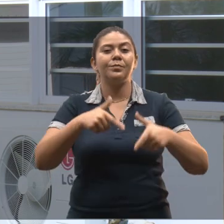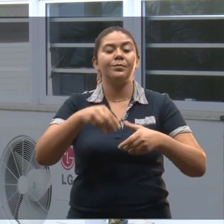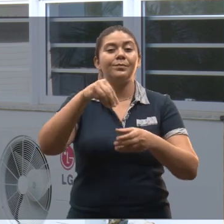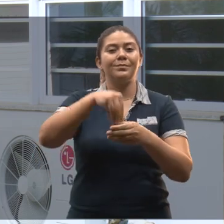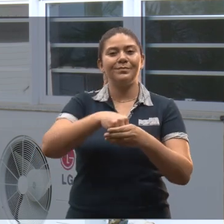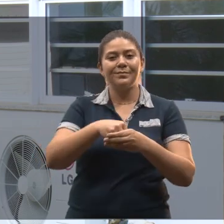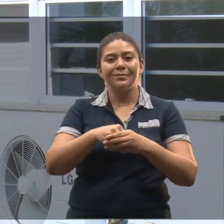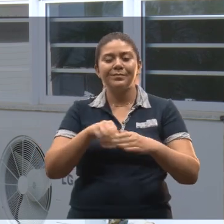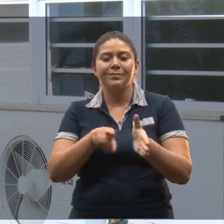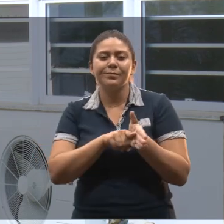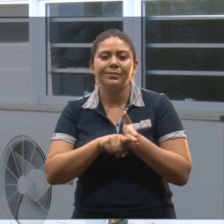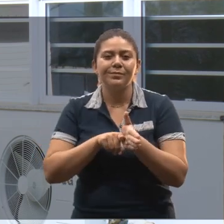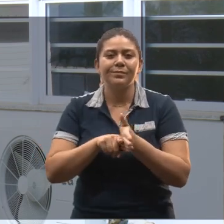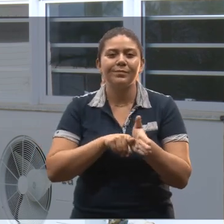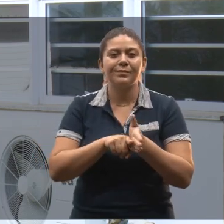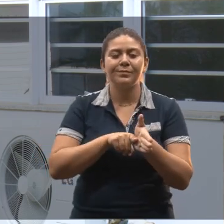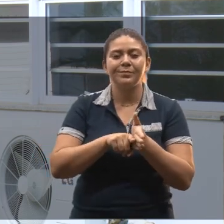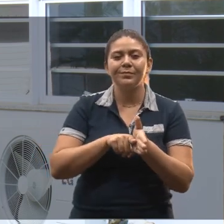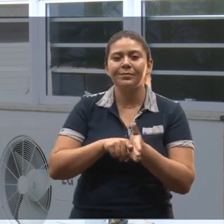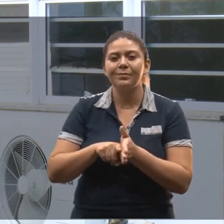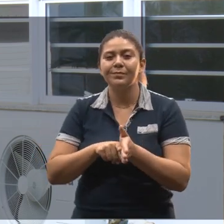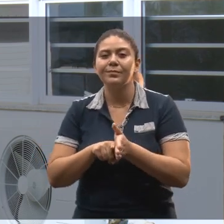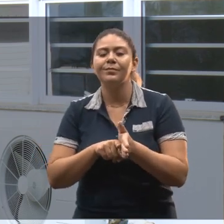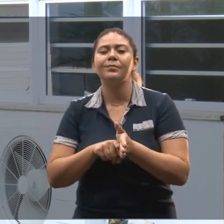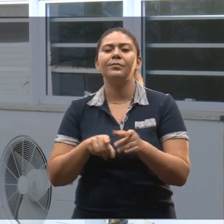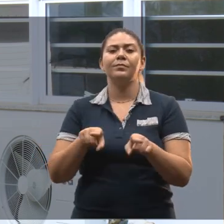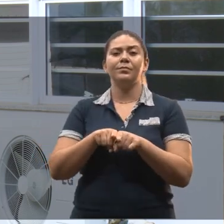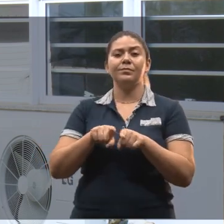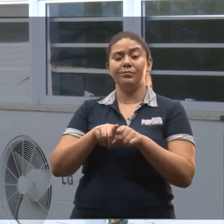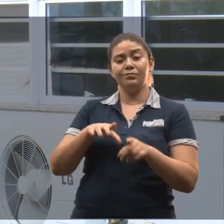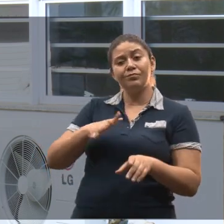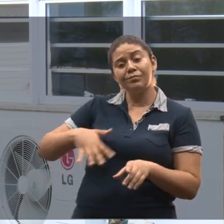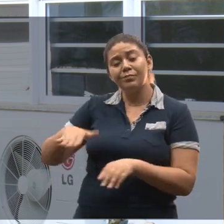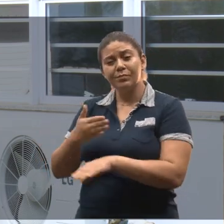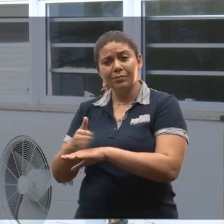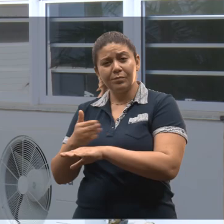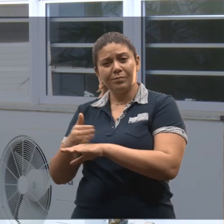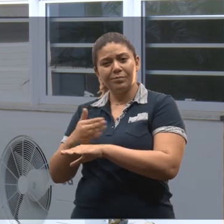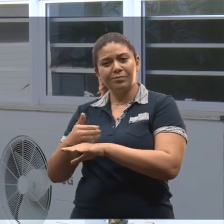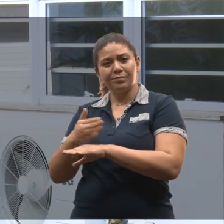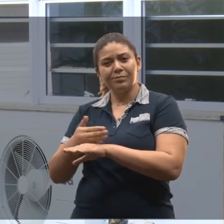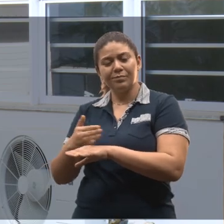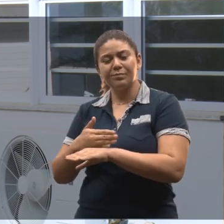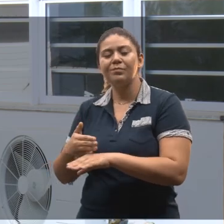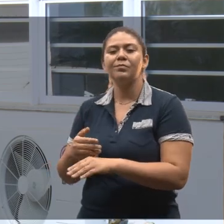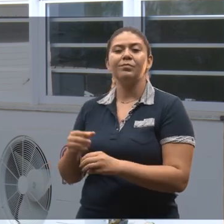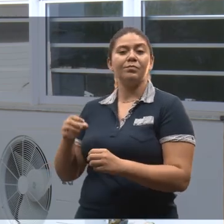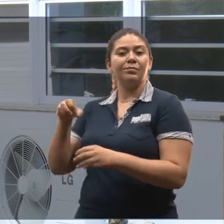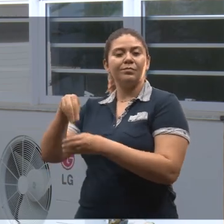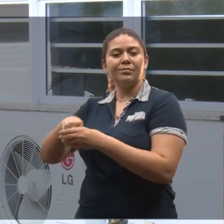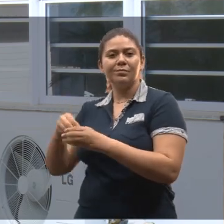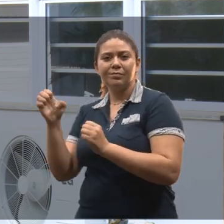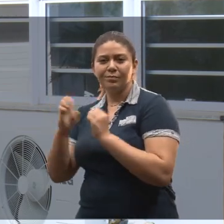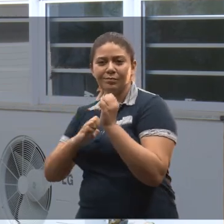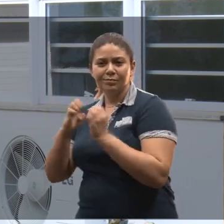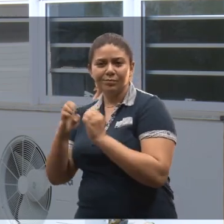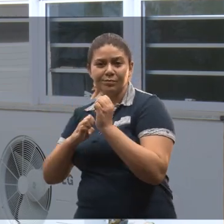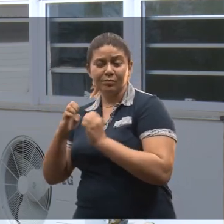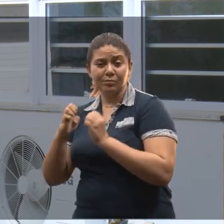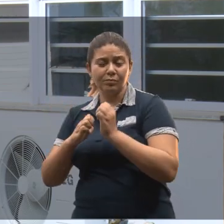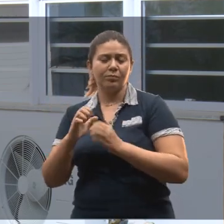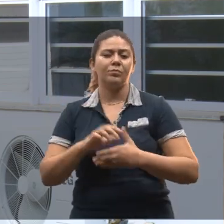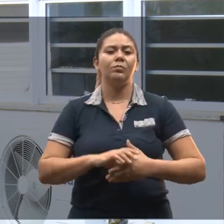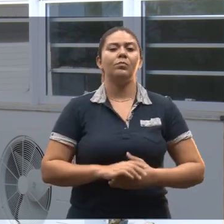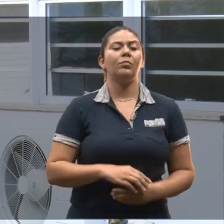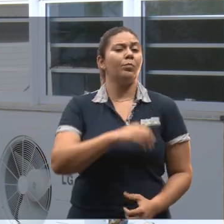pesquisa, além de você poder estar fazendo um estágio e sentindo como é trabalhar dentro da indústria. Então, o aluno saindo